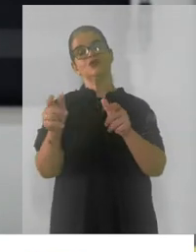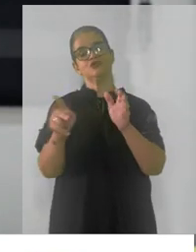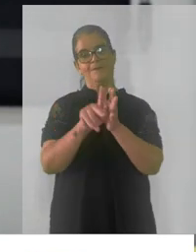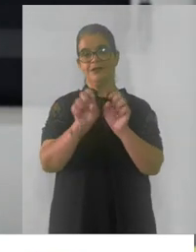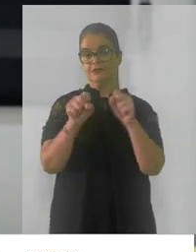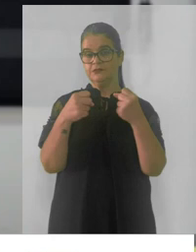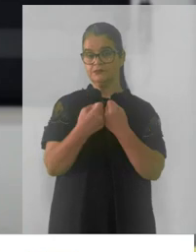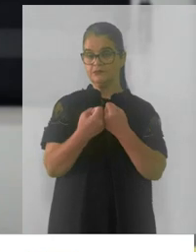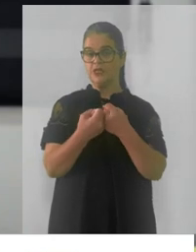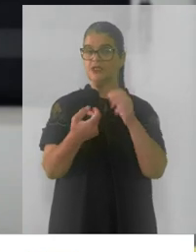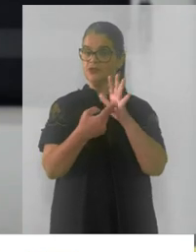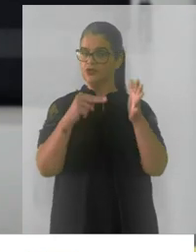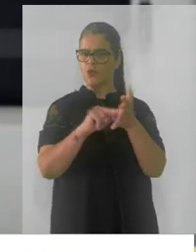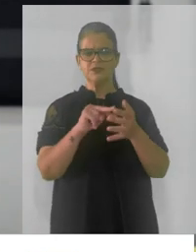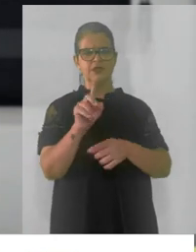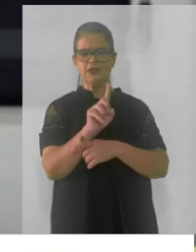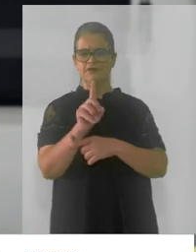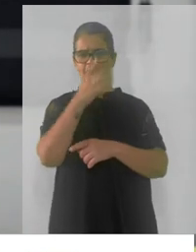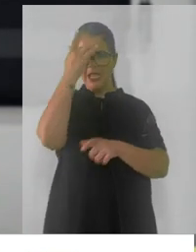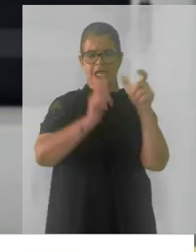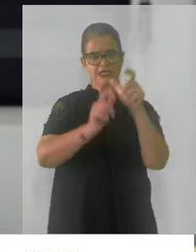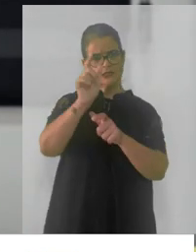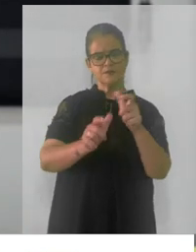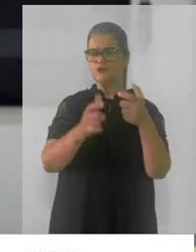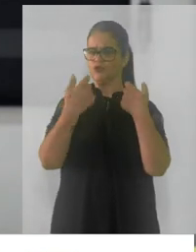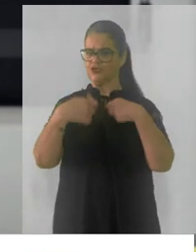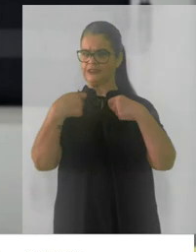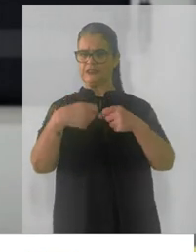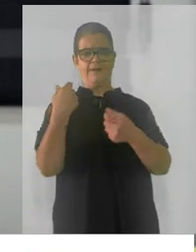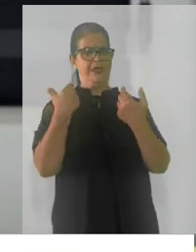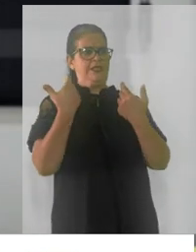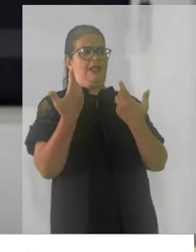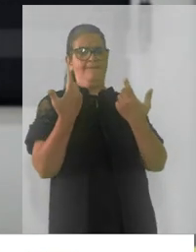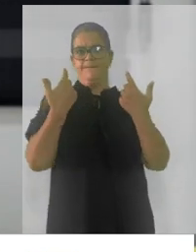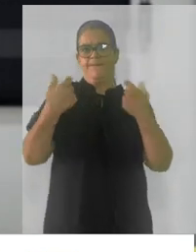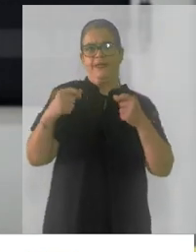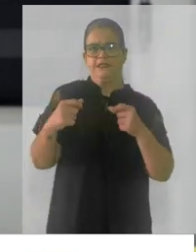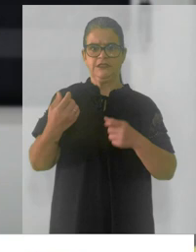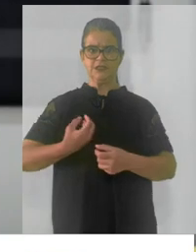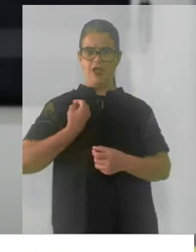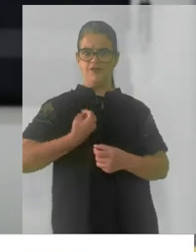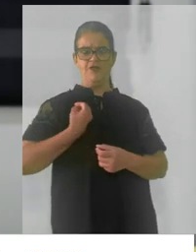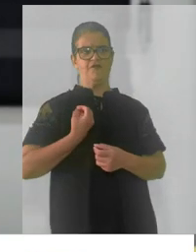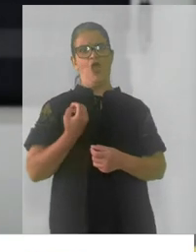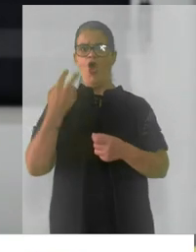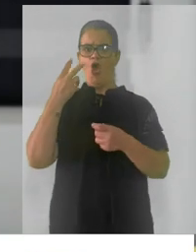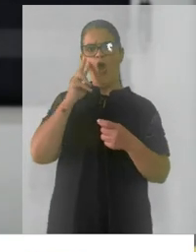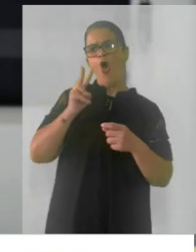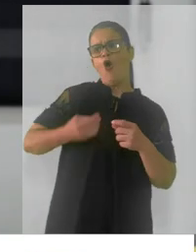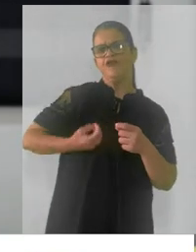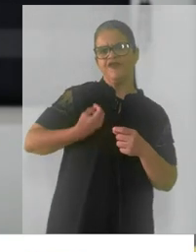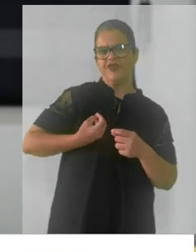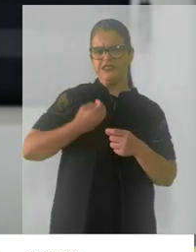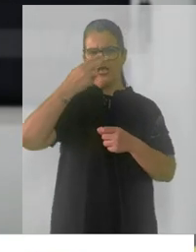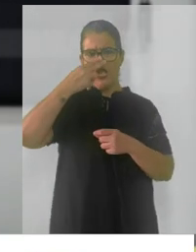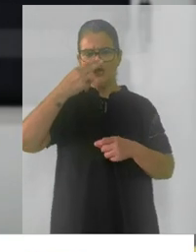Isso não quer dizer que esses sujeitos necessariamente precisam viver ou vivenciar as mesmas